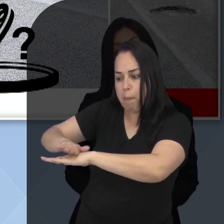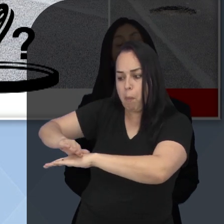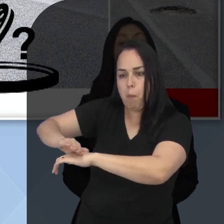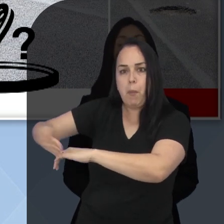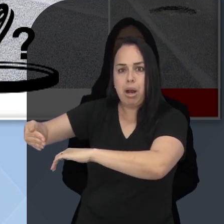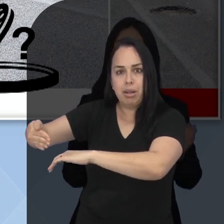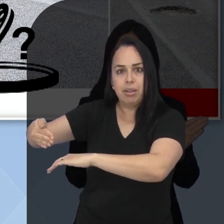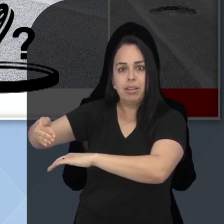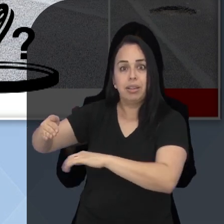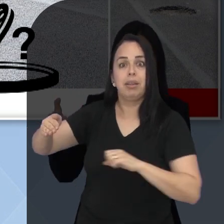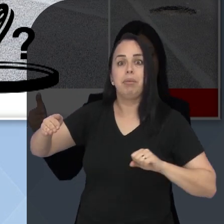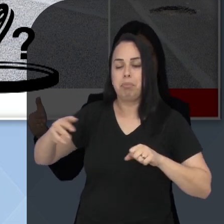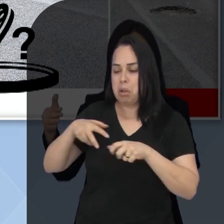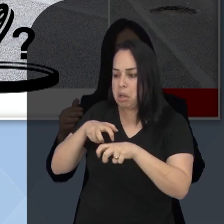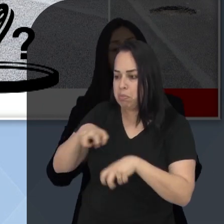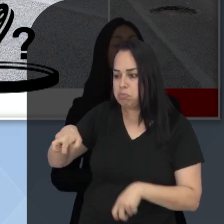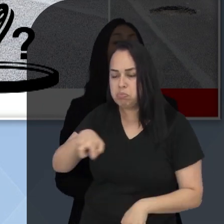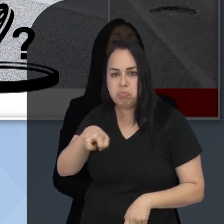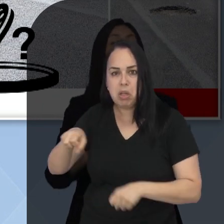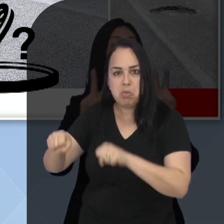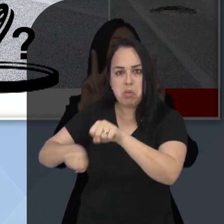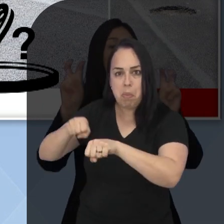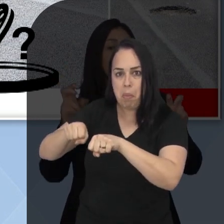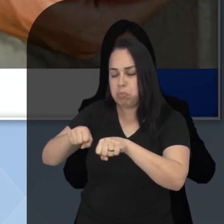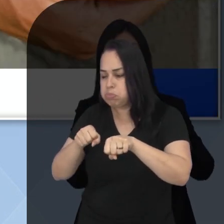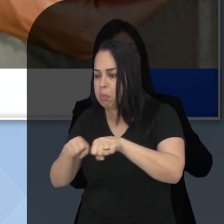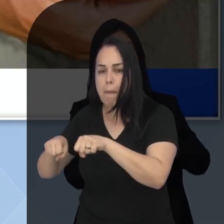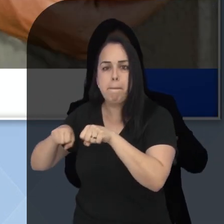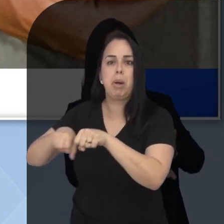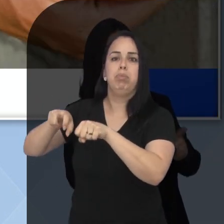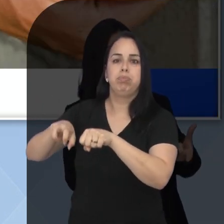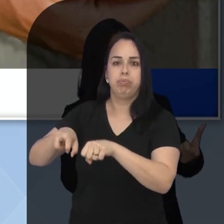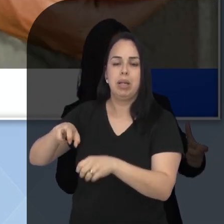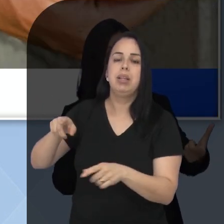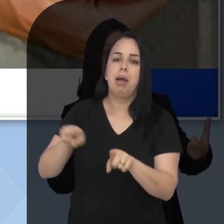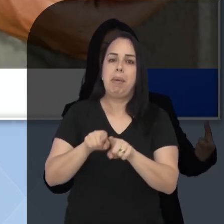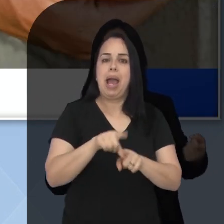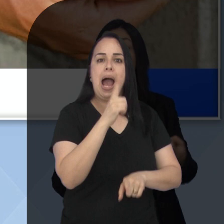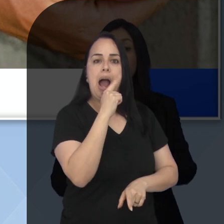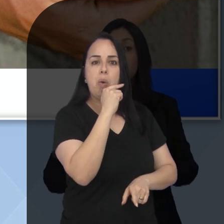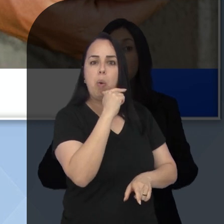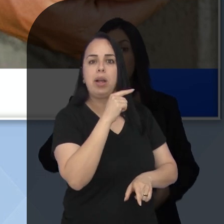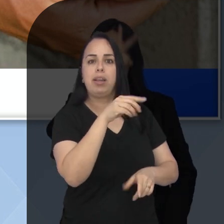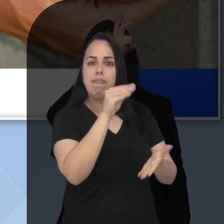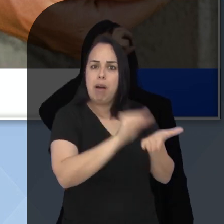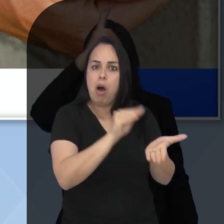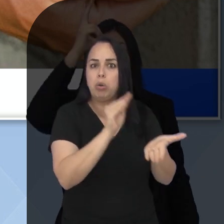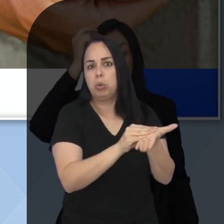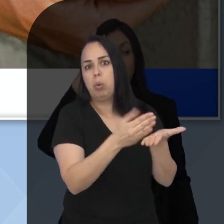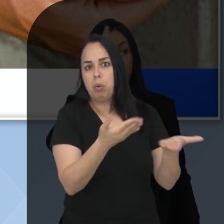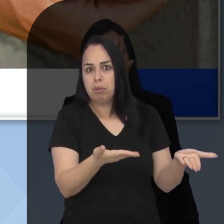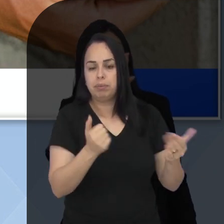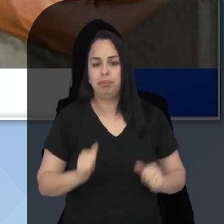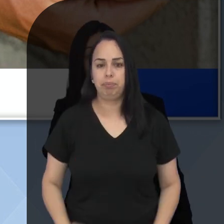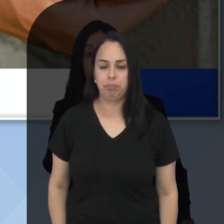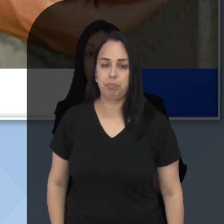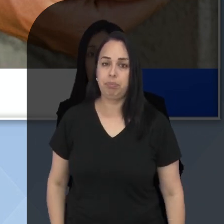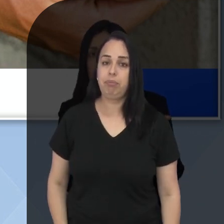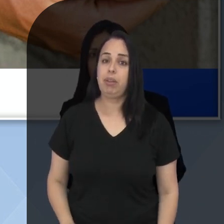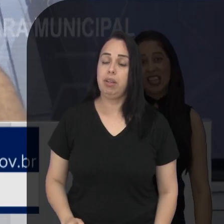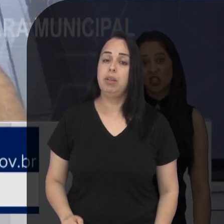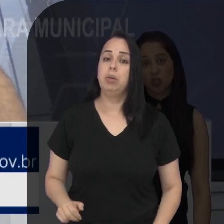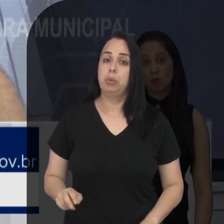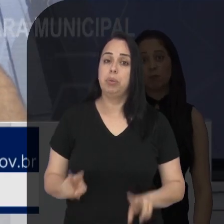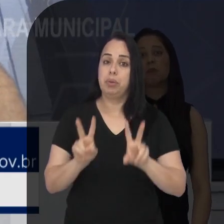em tampas de bueiros que têm causado acidentes de trânsito e distribuição de água, já que bairros enfrentaram interrupção no